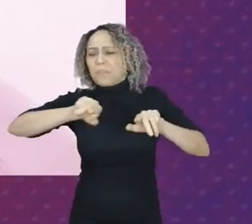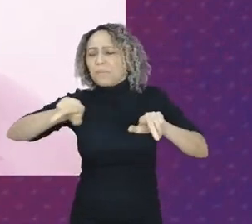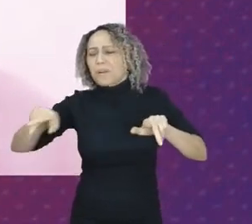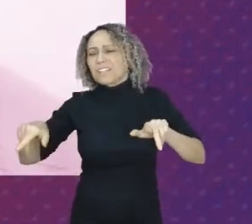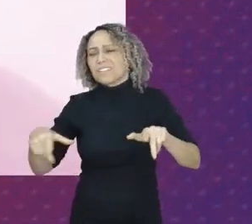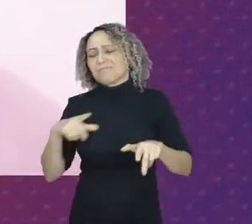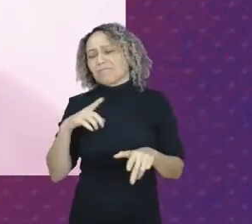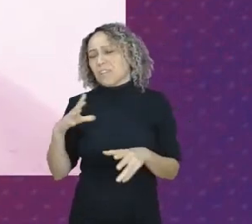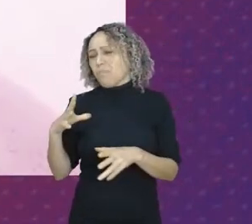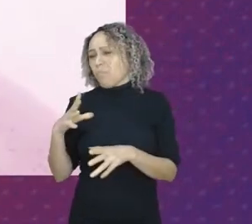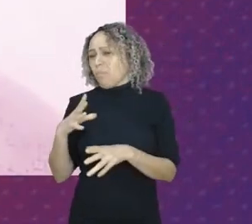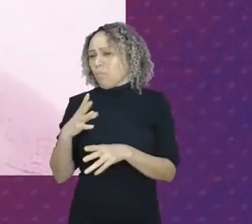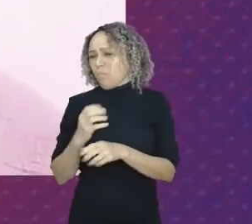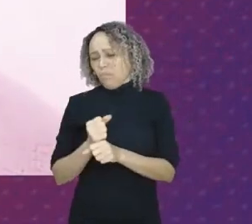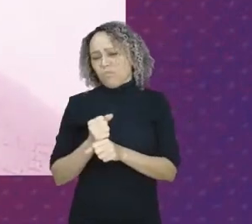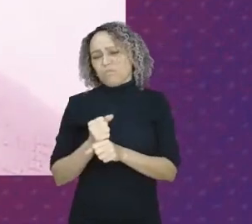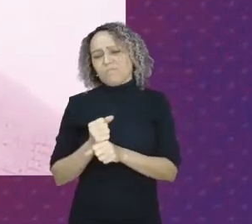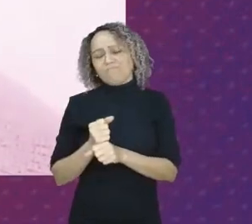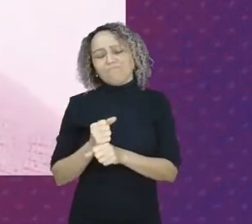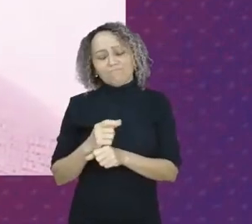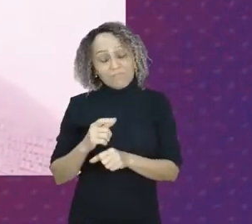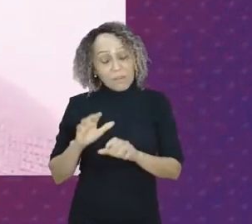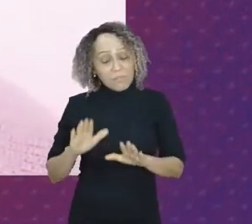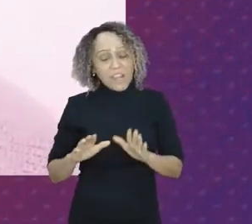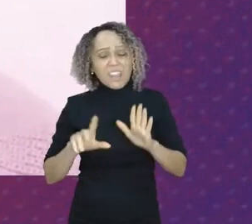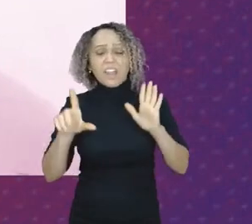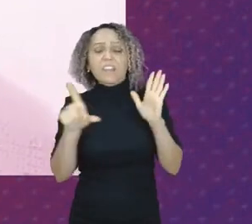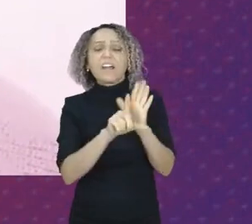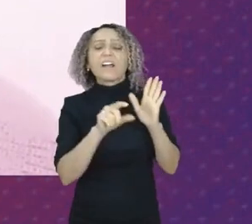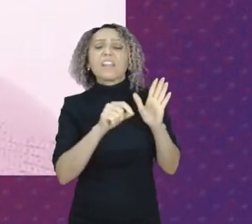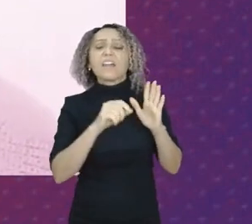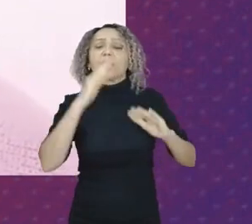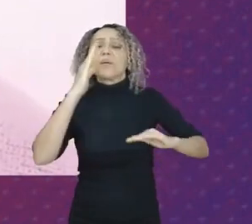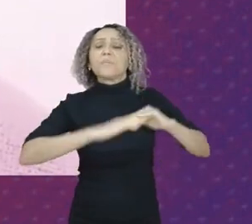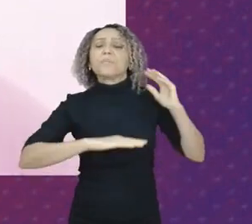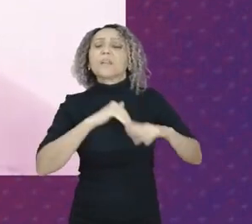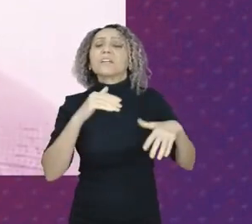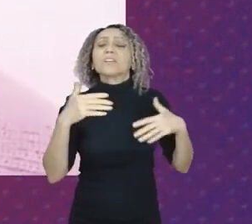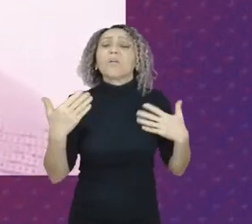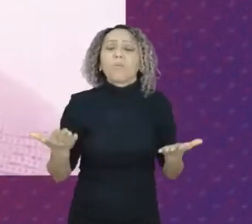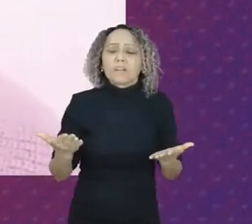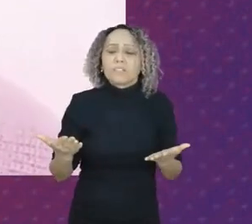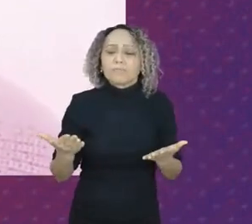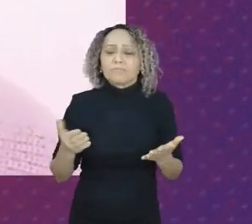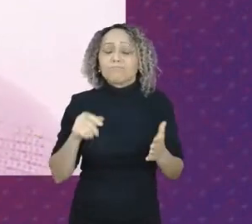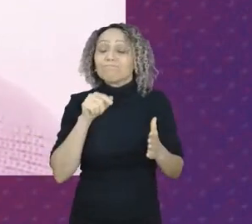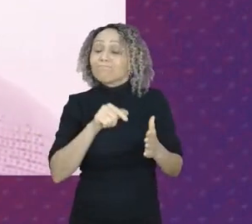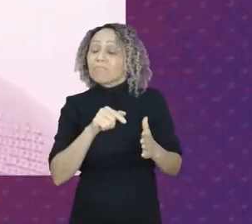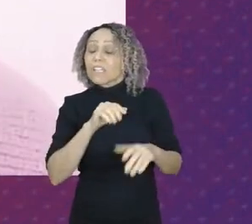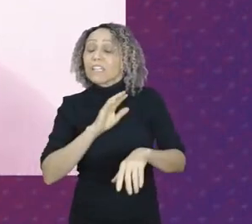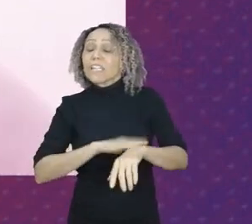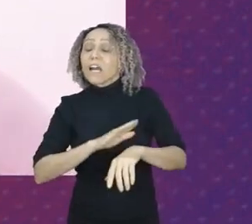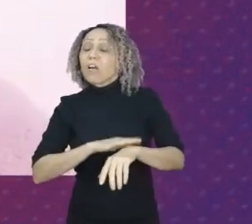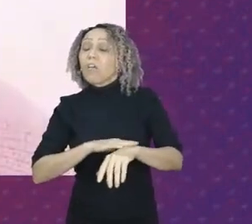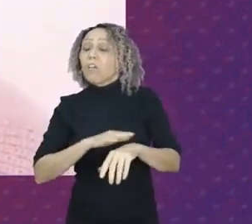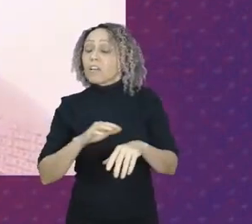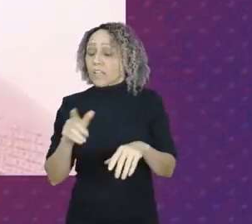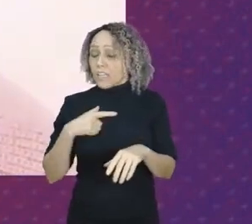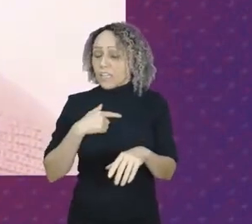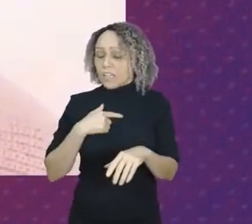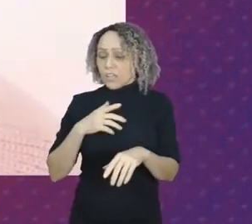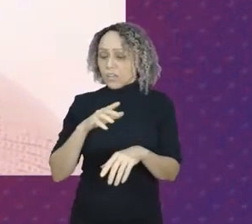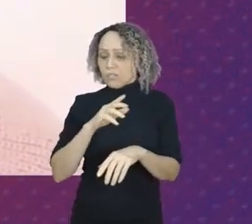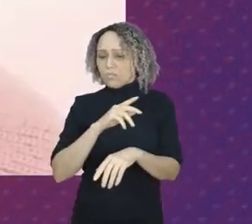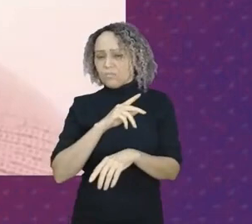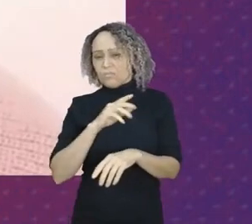elas só são colocadas em prática a partir do momento em que os gestores e as gestoras